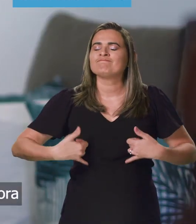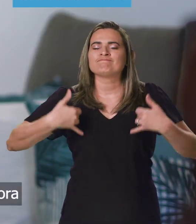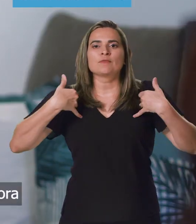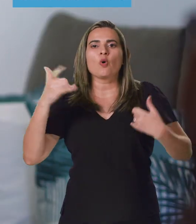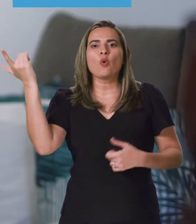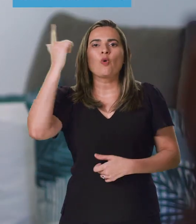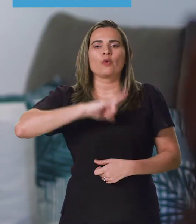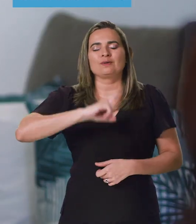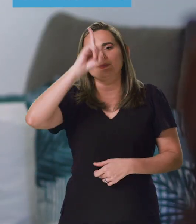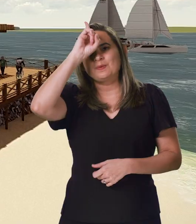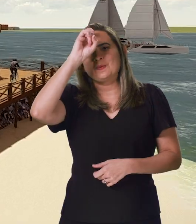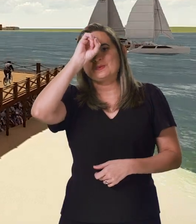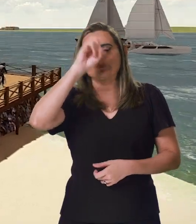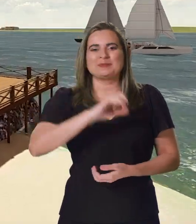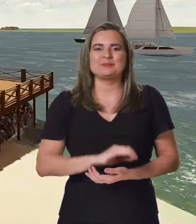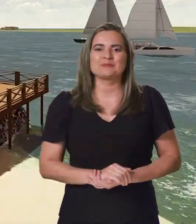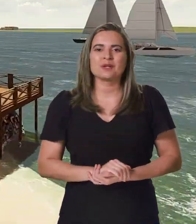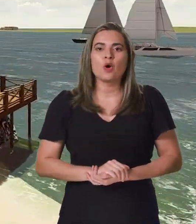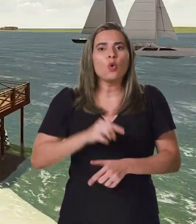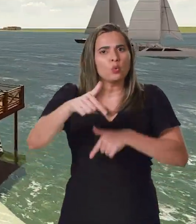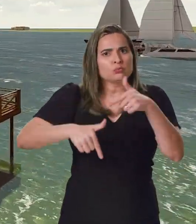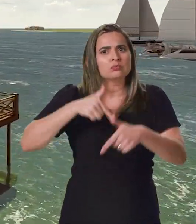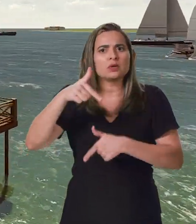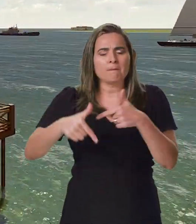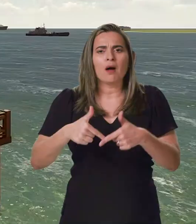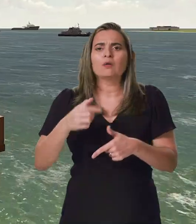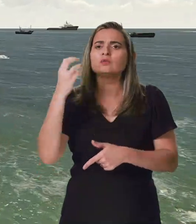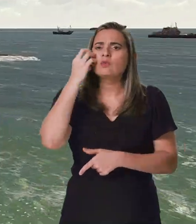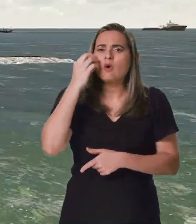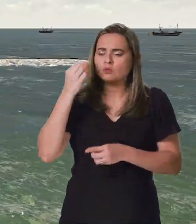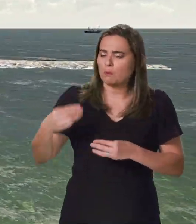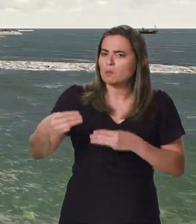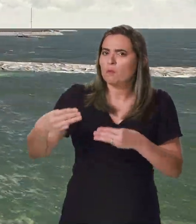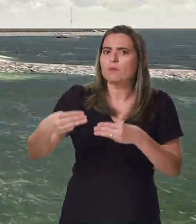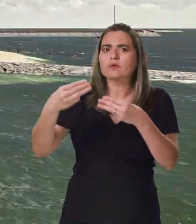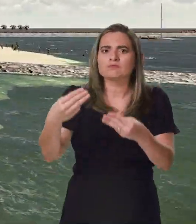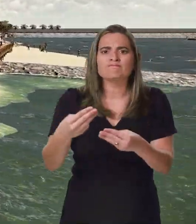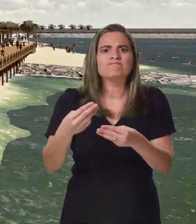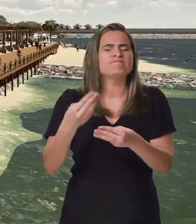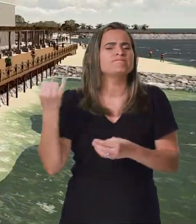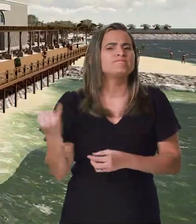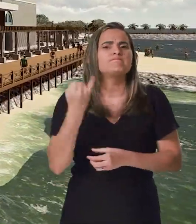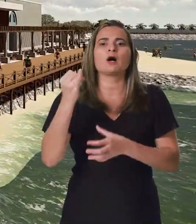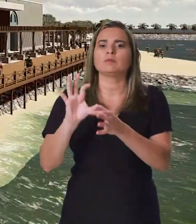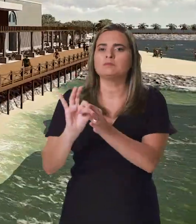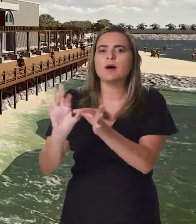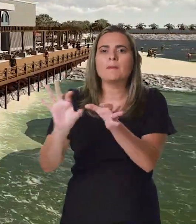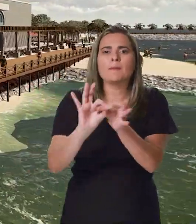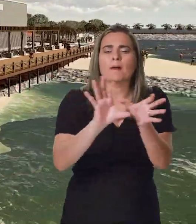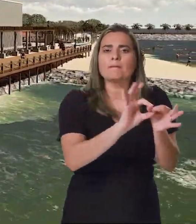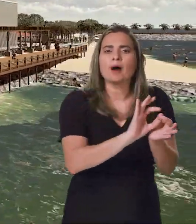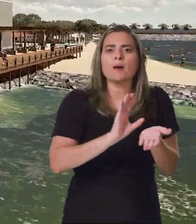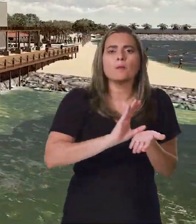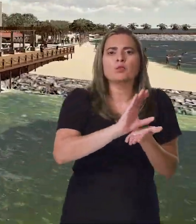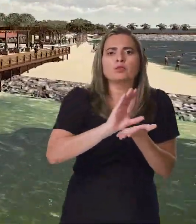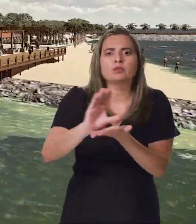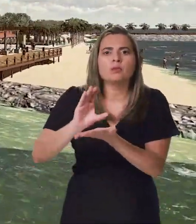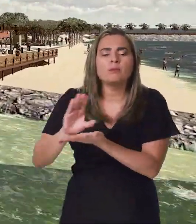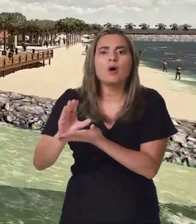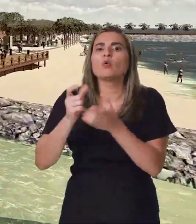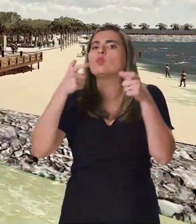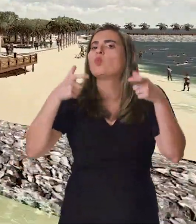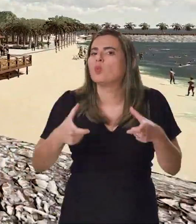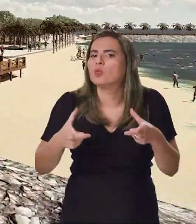vai receber agora é esse hospital. O trabalho de Rogério, ministro, foi decisivo também na liberação dos recursos para implantar o